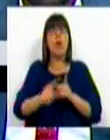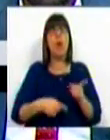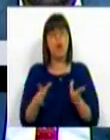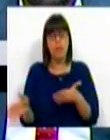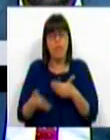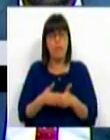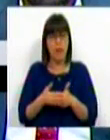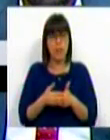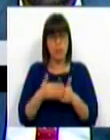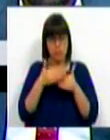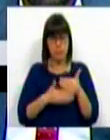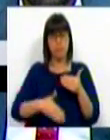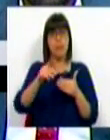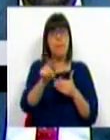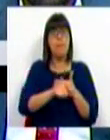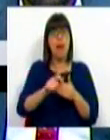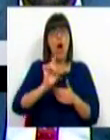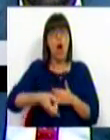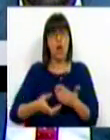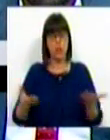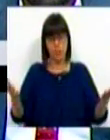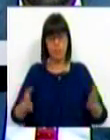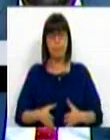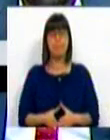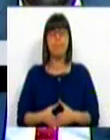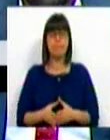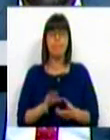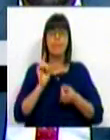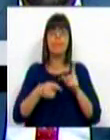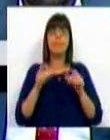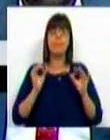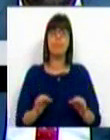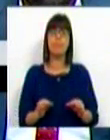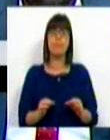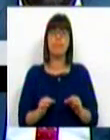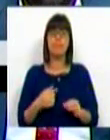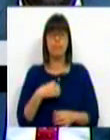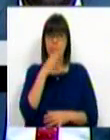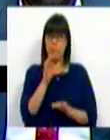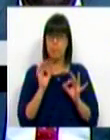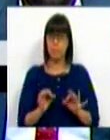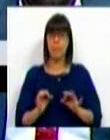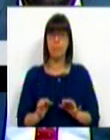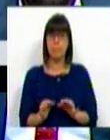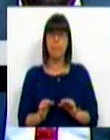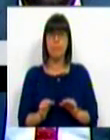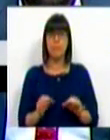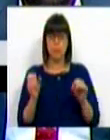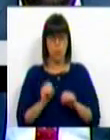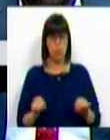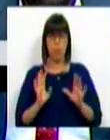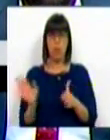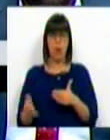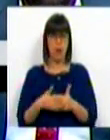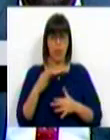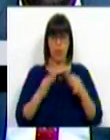fechar nos próximos meses. E portanto, aquilo que lhe garanto é que não haverá